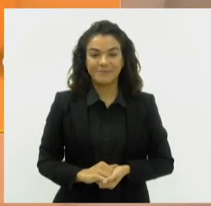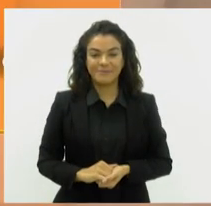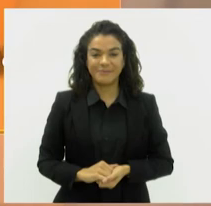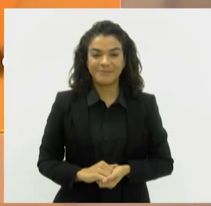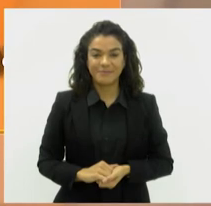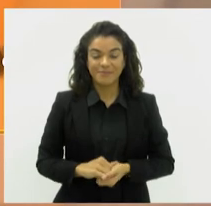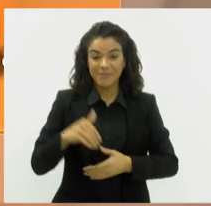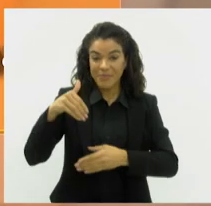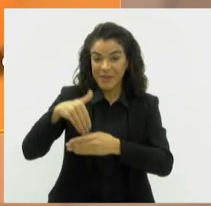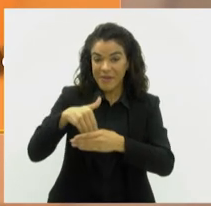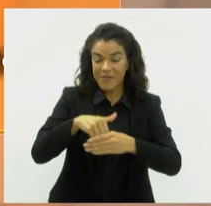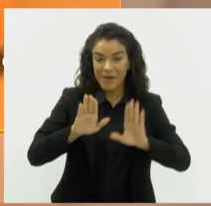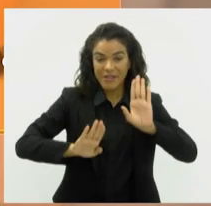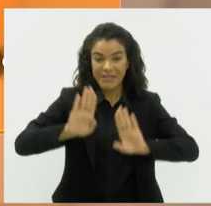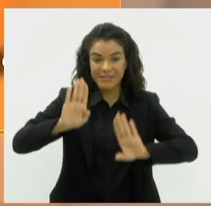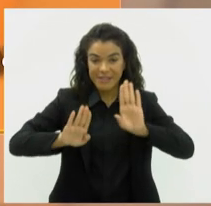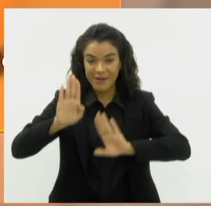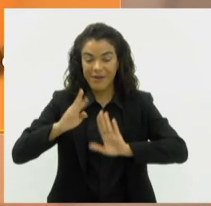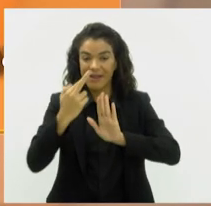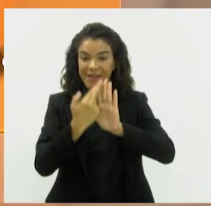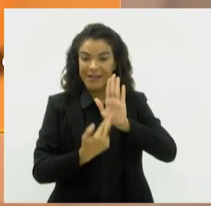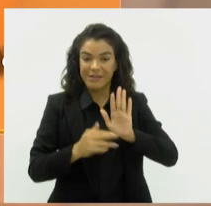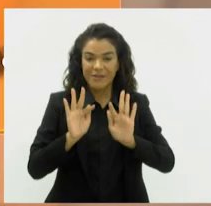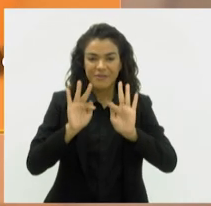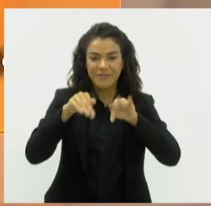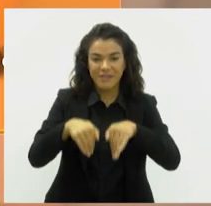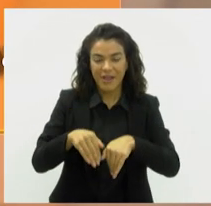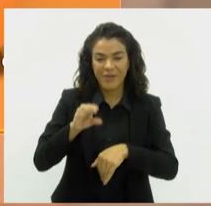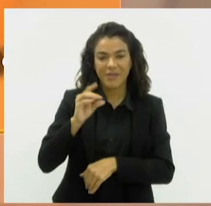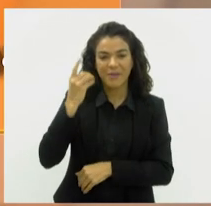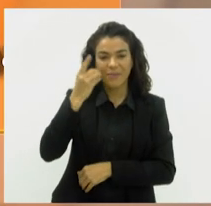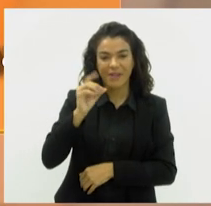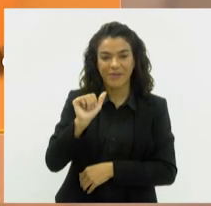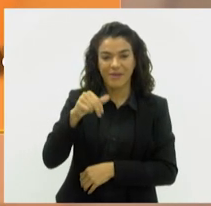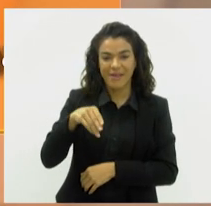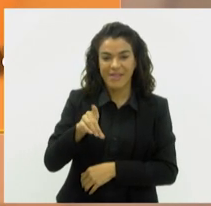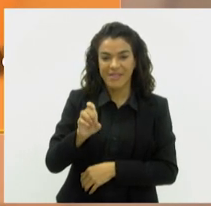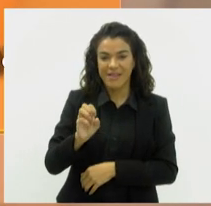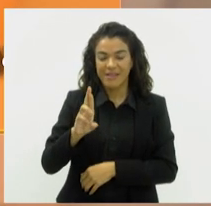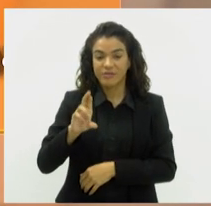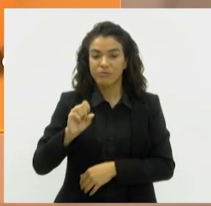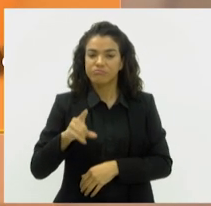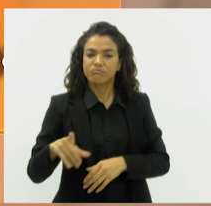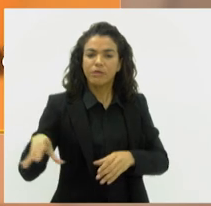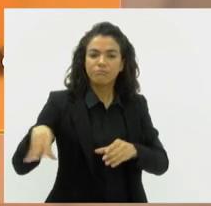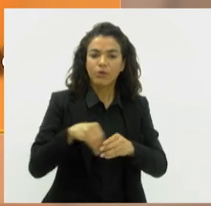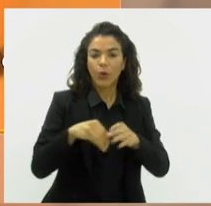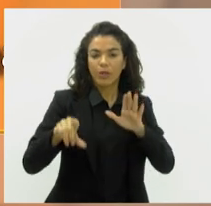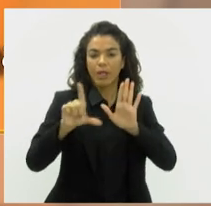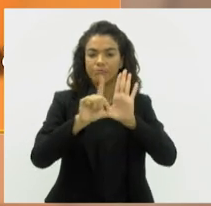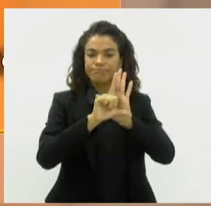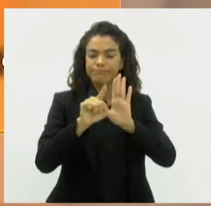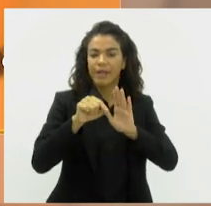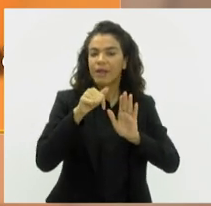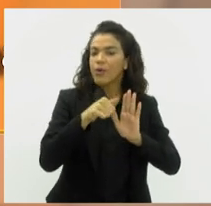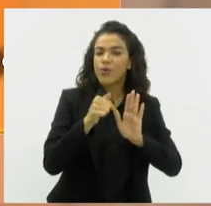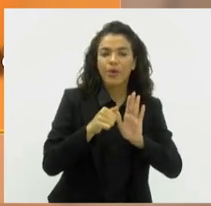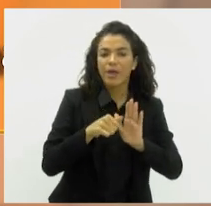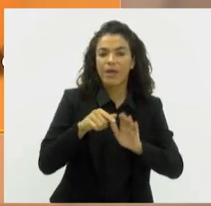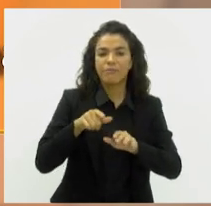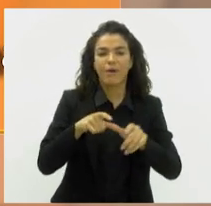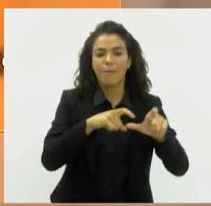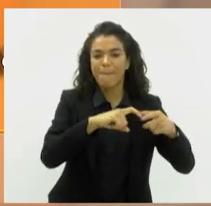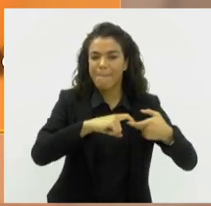Em votação, a redação final do projeto do deputado Anderson Moraes, que inclui na legislação sobre o reboque de veículos,